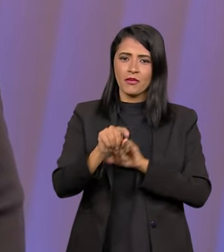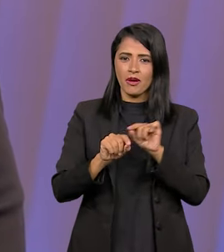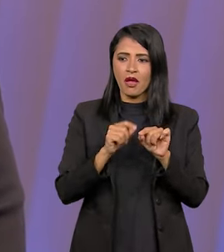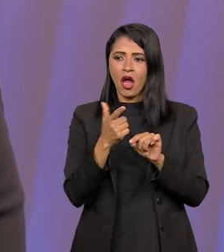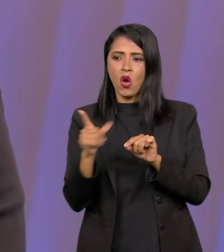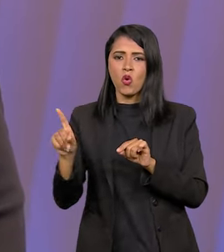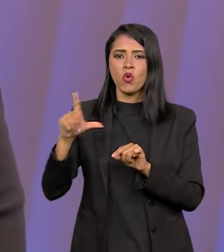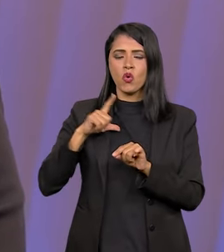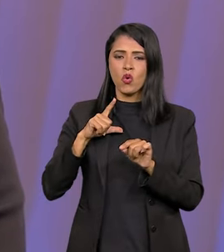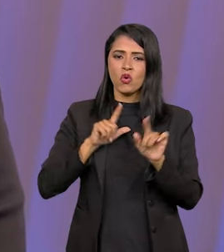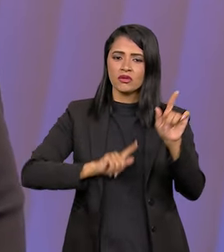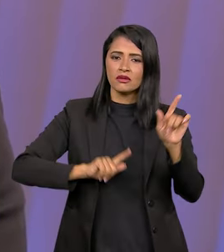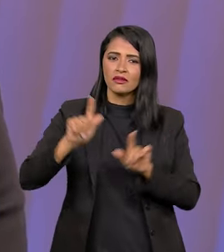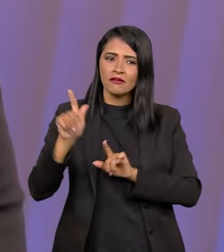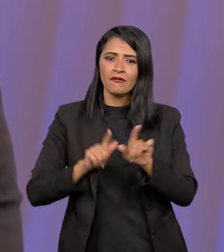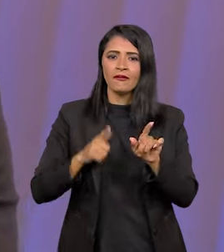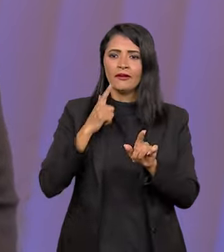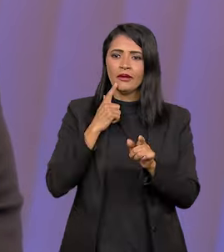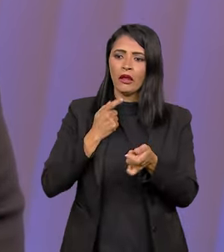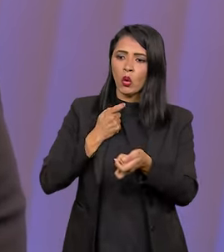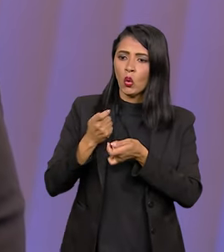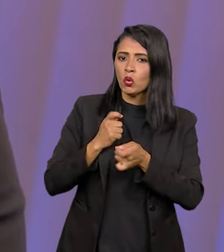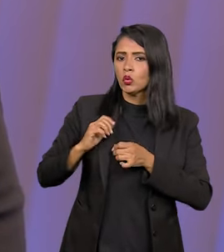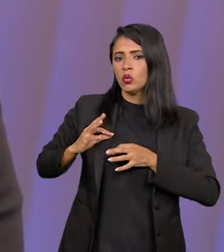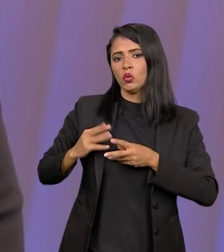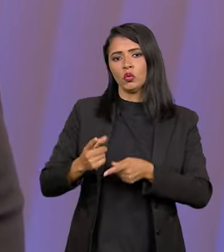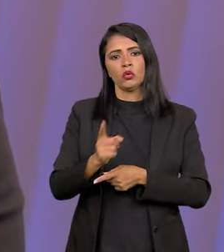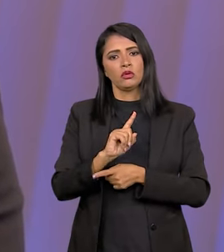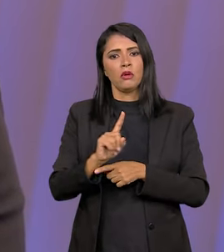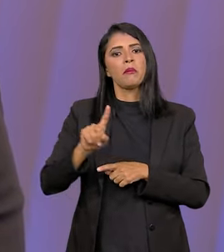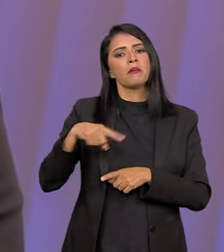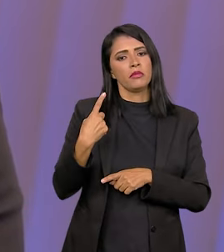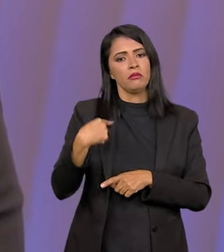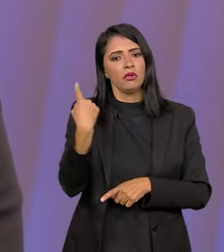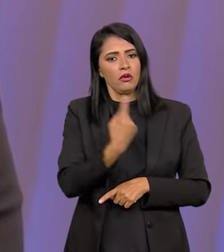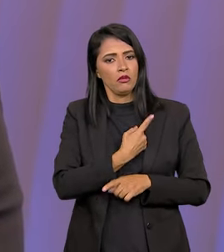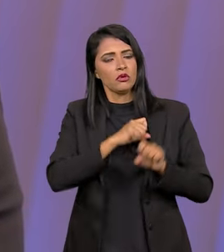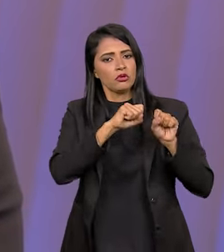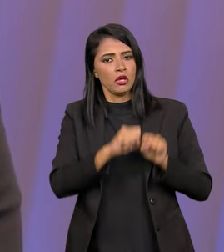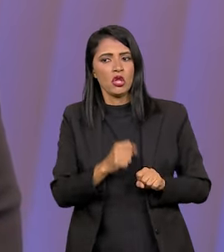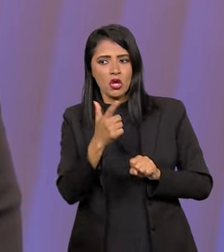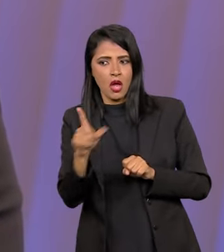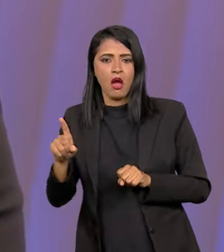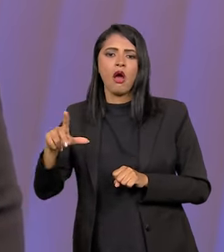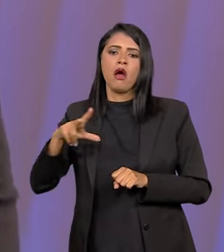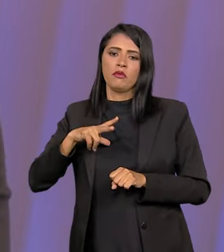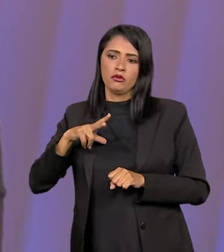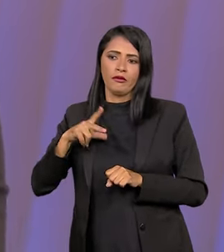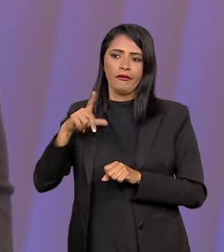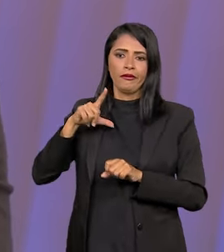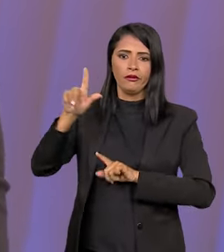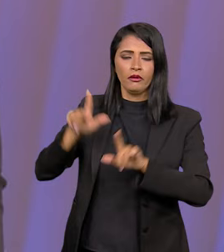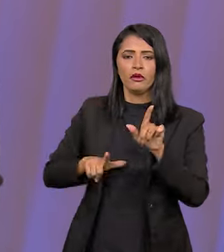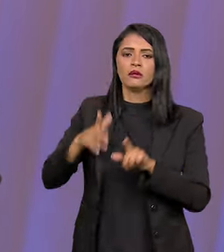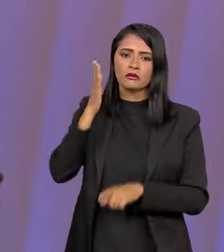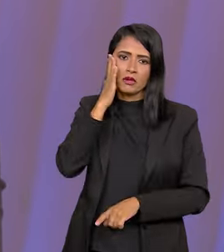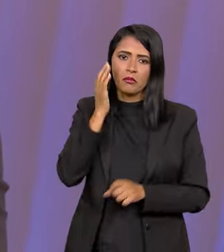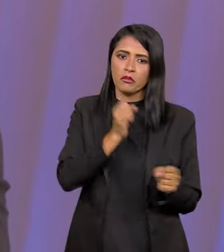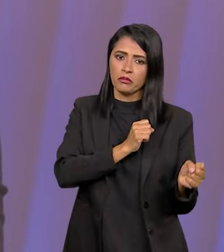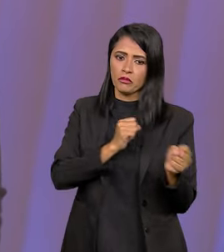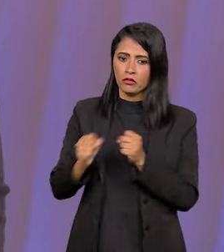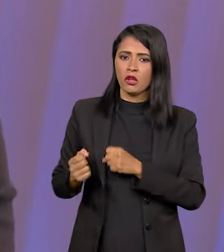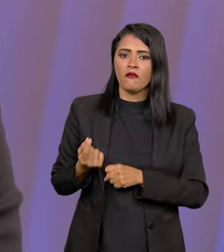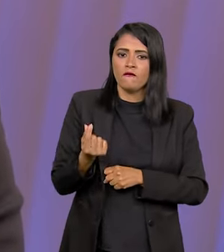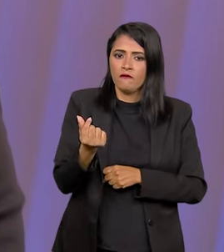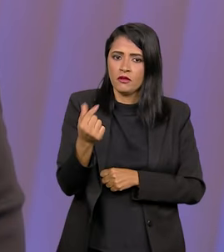as comerciais não tenham, né, todo o controle aí do sistema, né, porque a gente sabe o poder